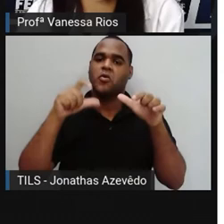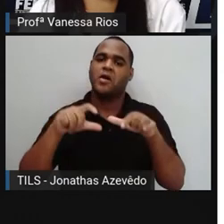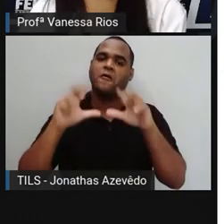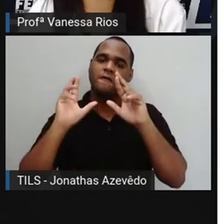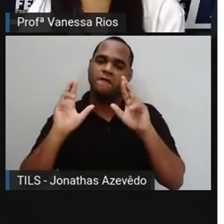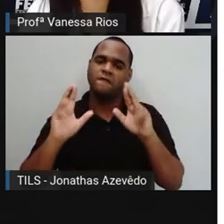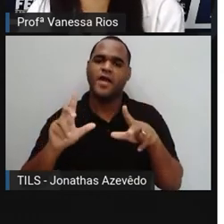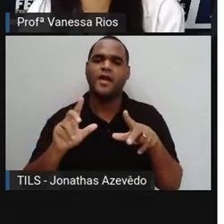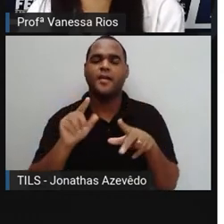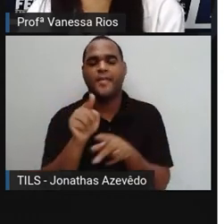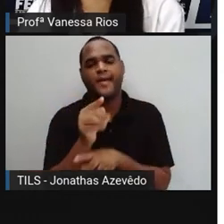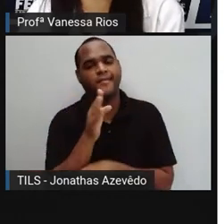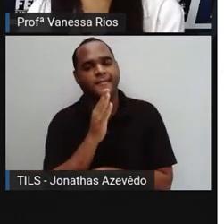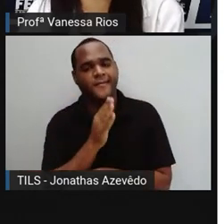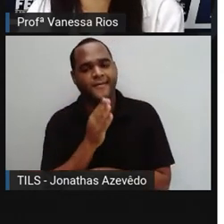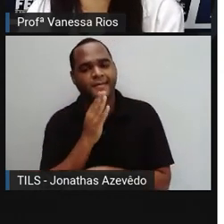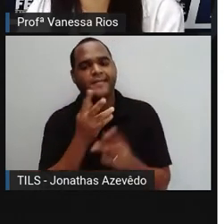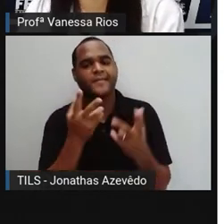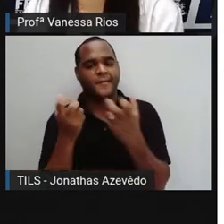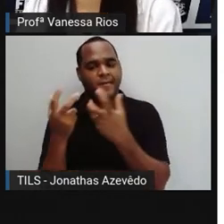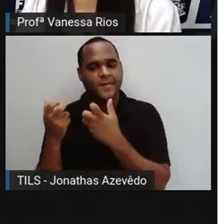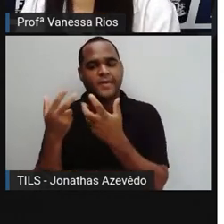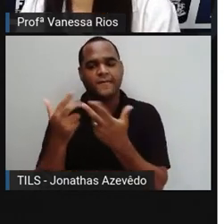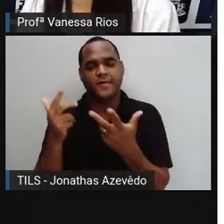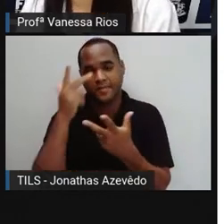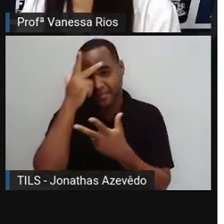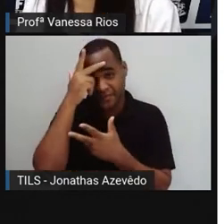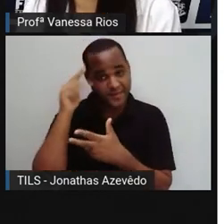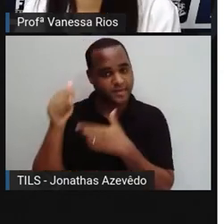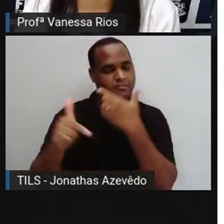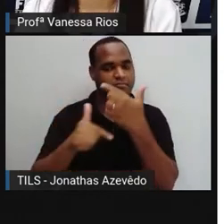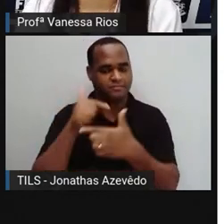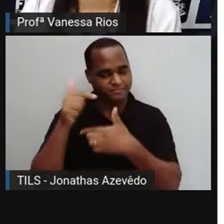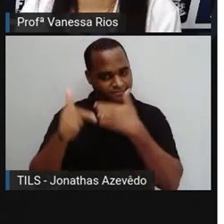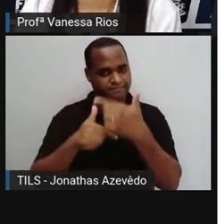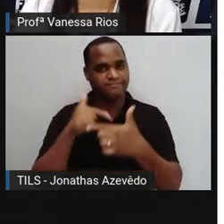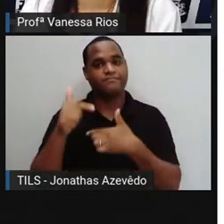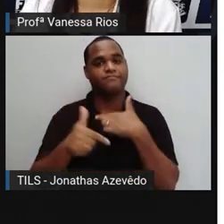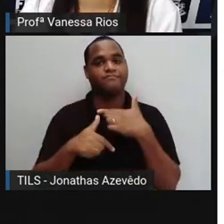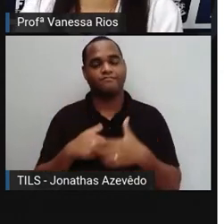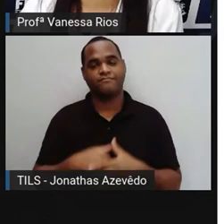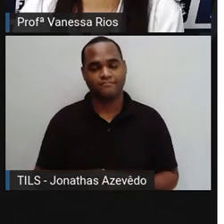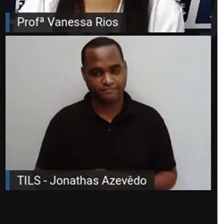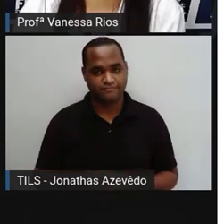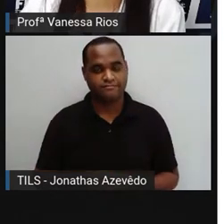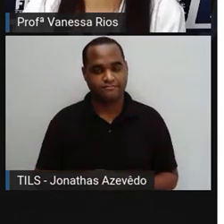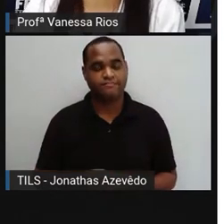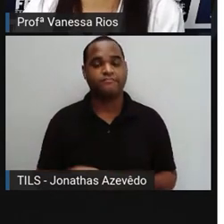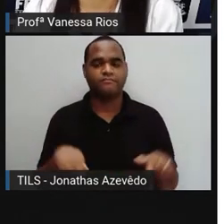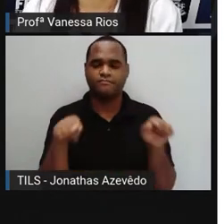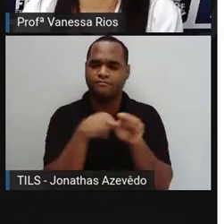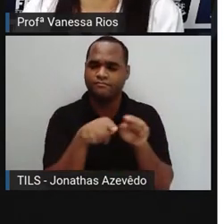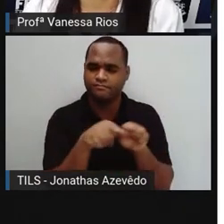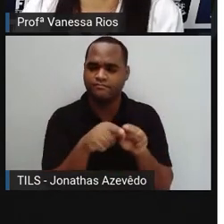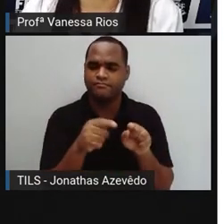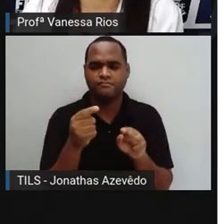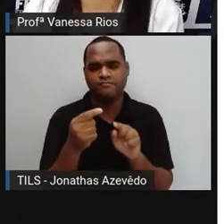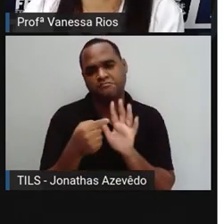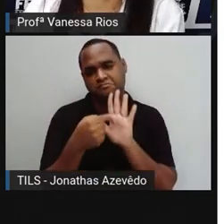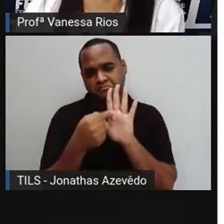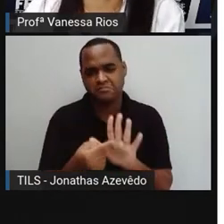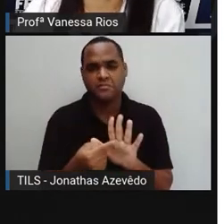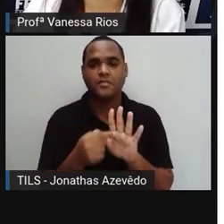mas a gente já percebe essas pessoas numa situação de trabalho e que também retrata um